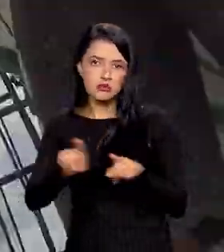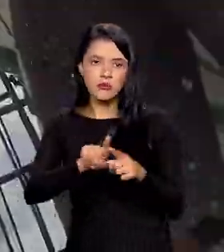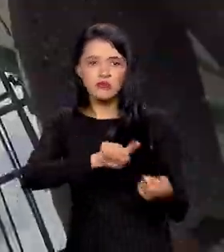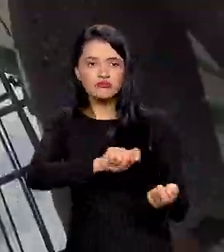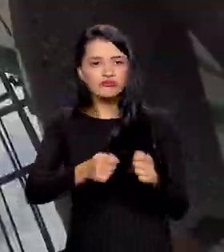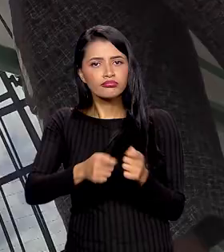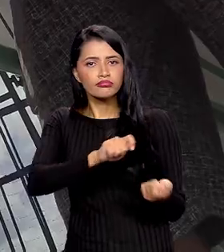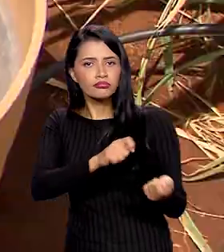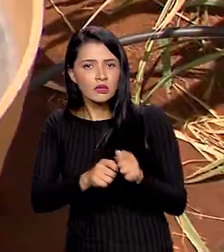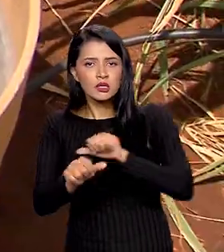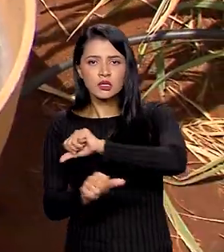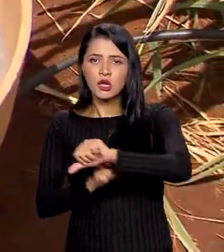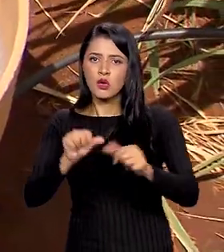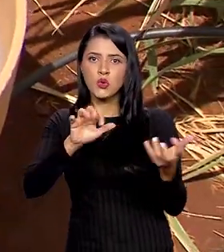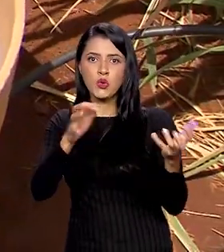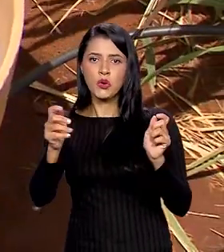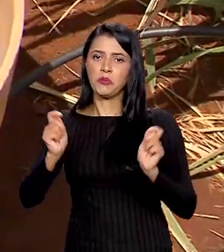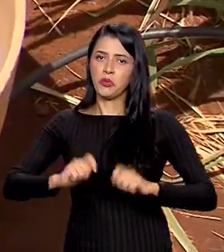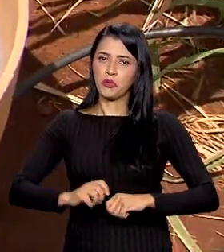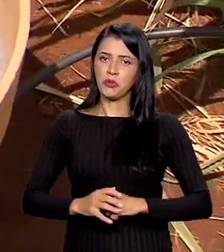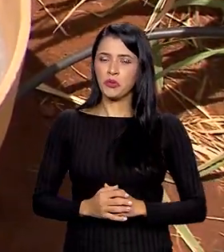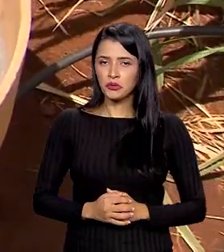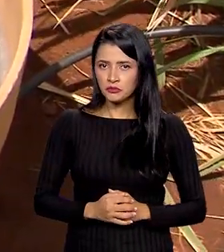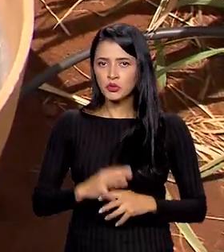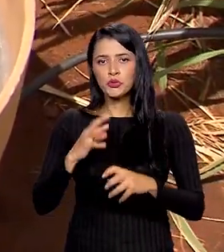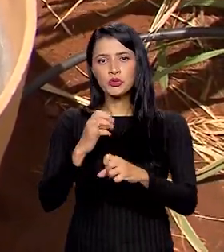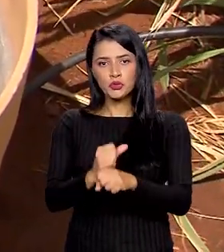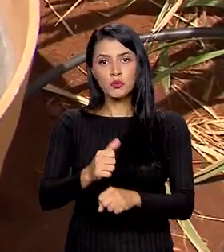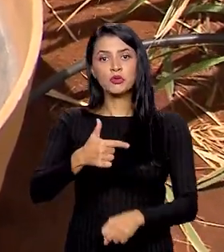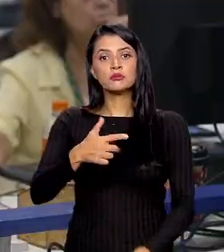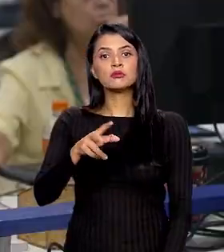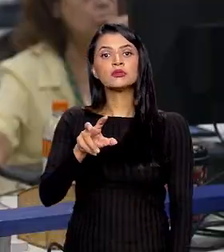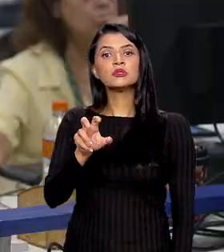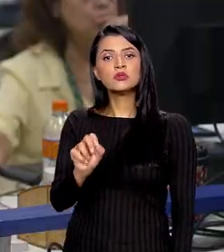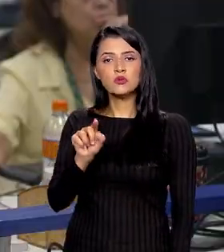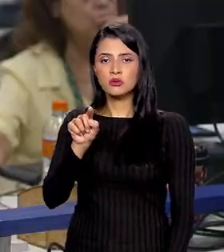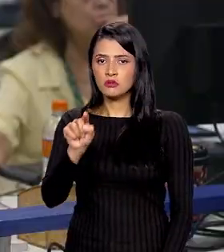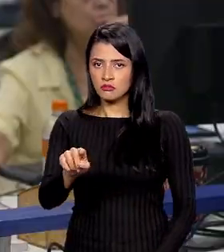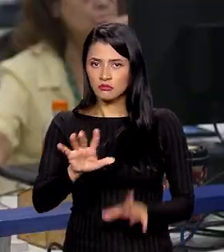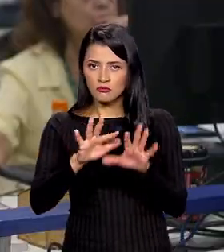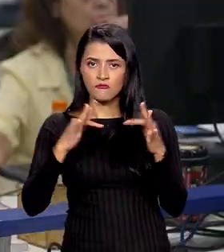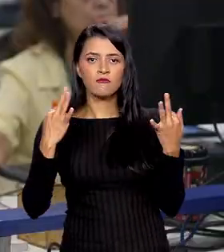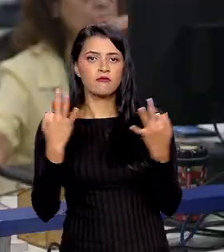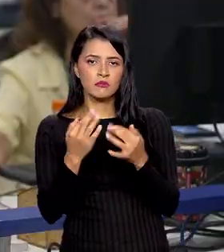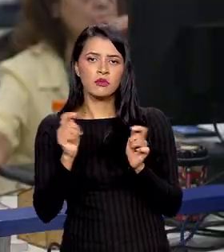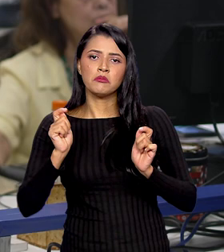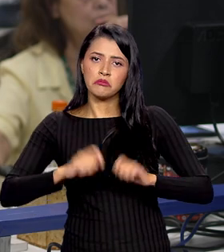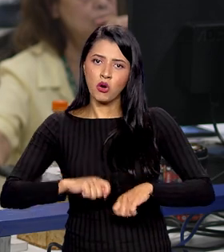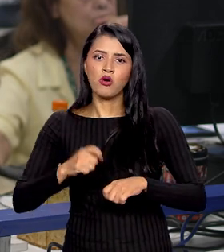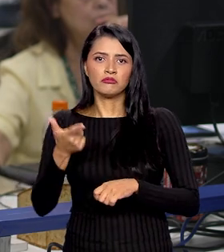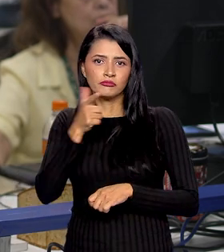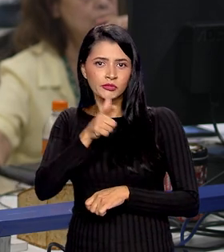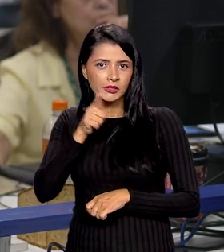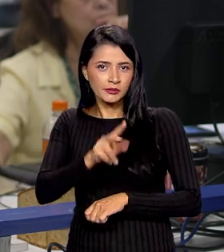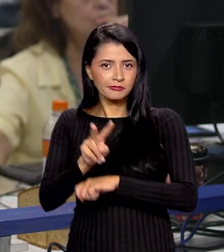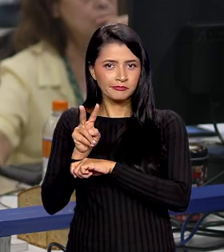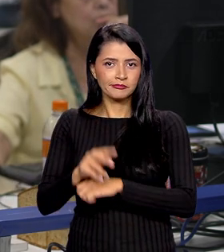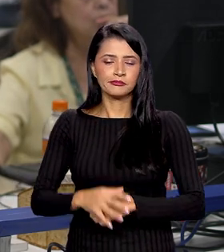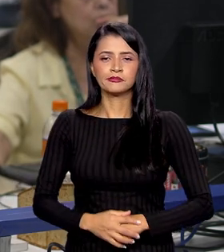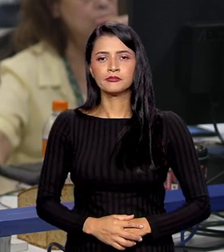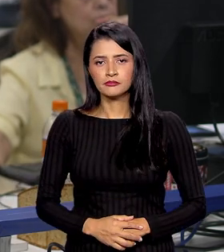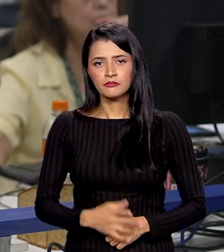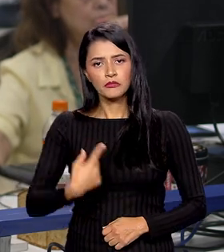segurança alimentar e de adaptação às mudanças climáticas. Cerca de 250 mil famílias